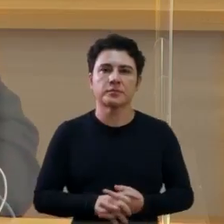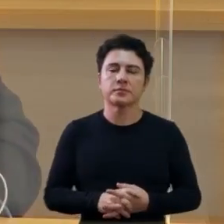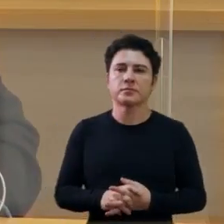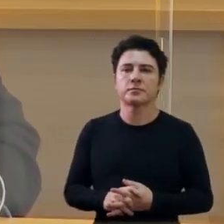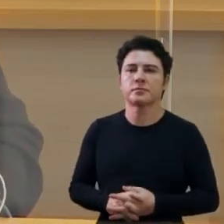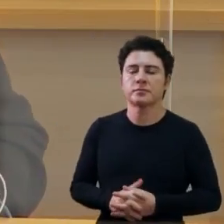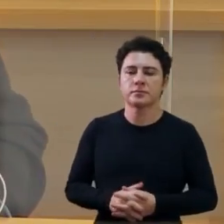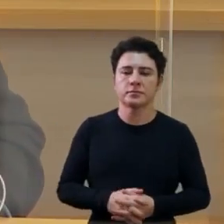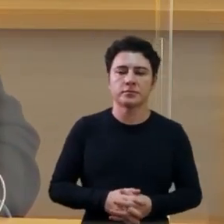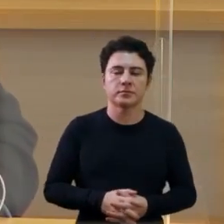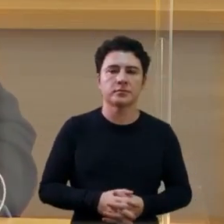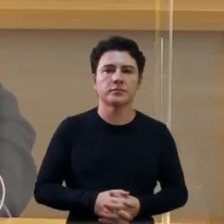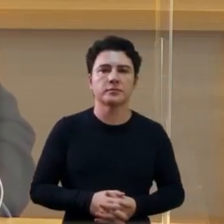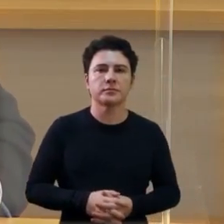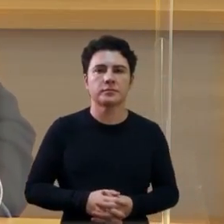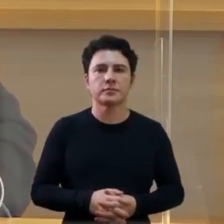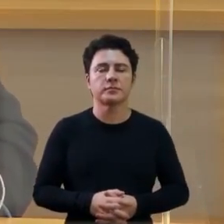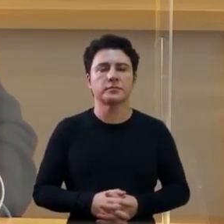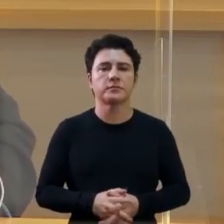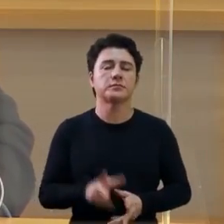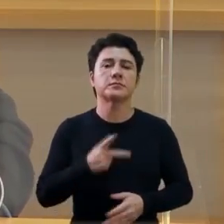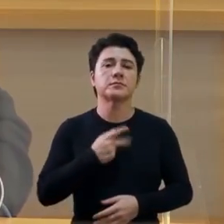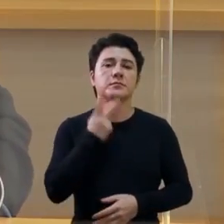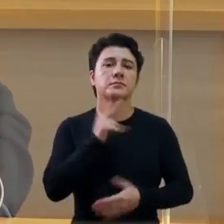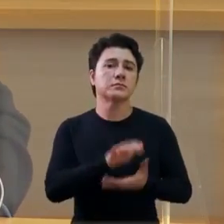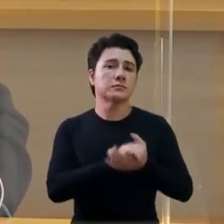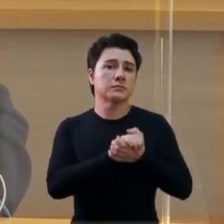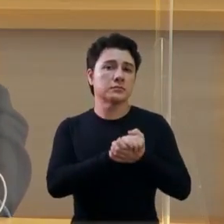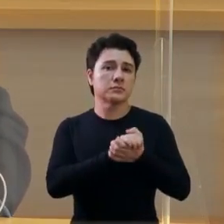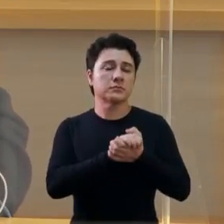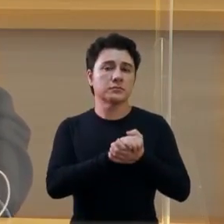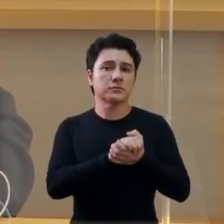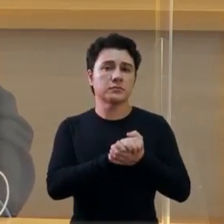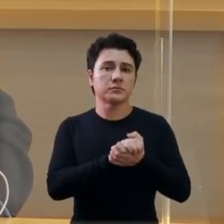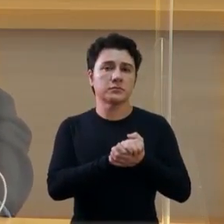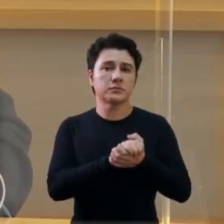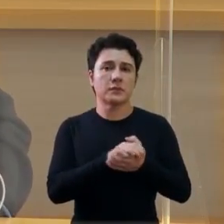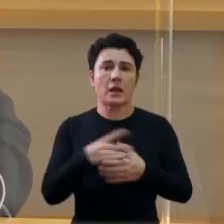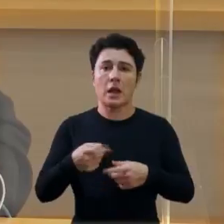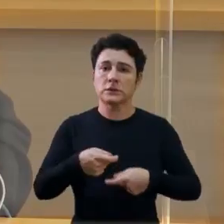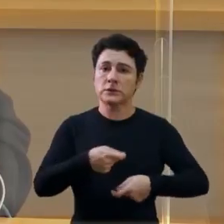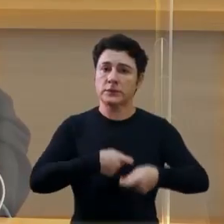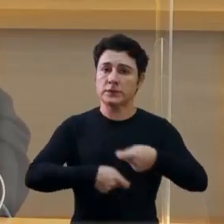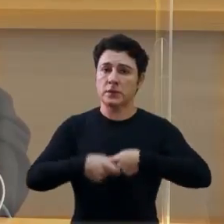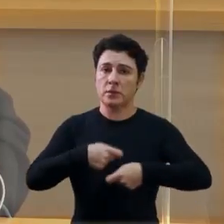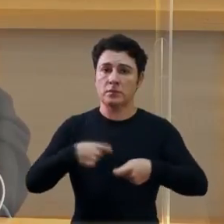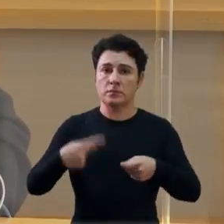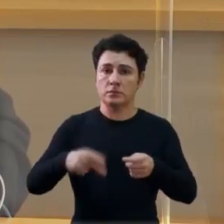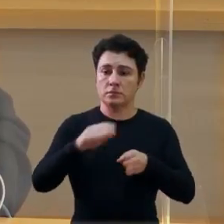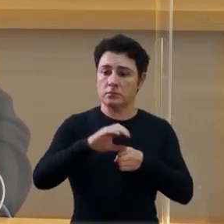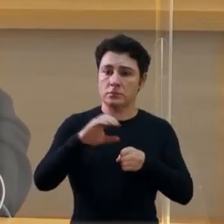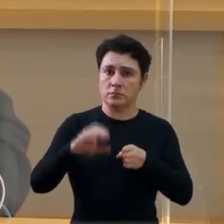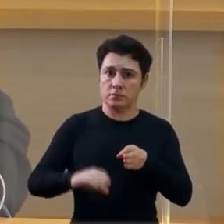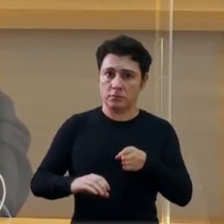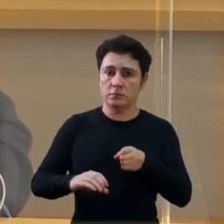Eu quero dar parabéns também à administração e a essa casa que participou